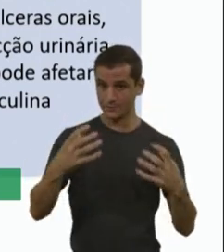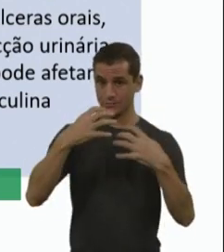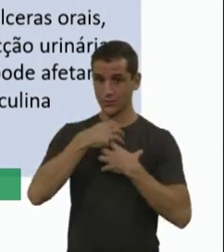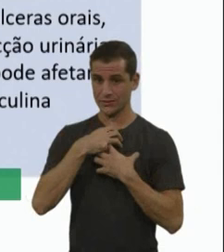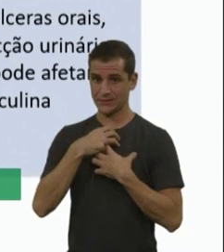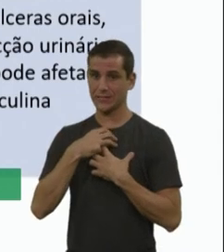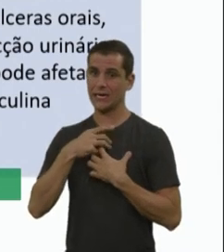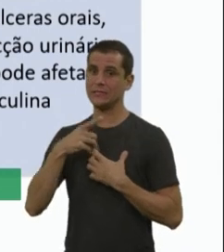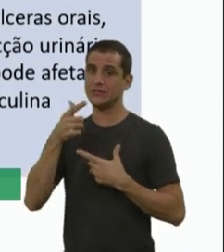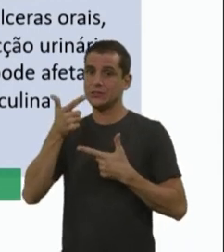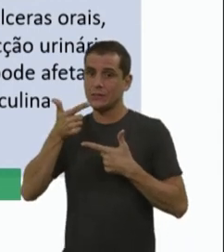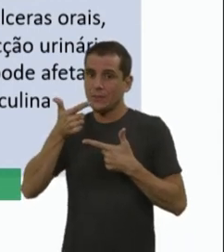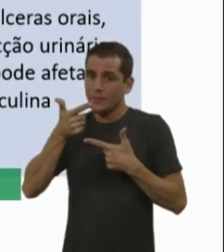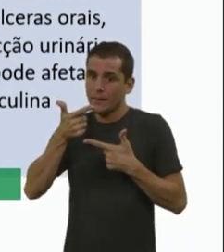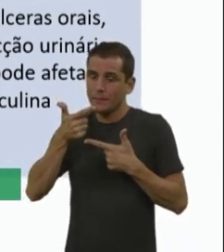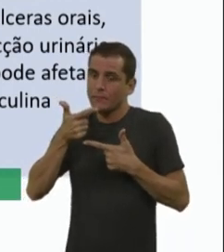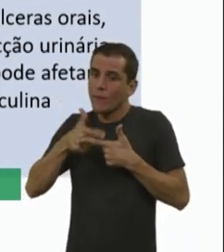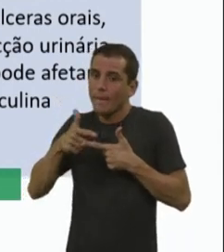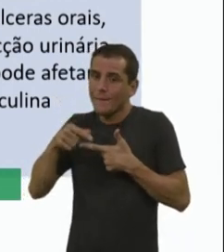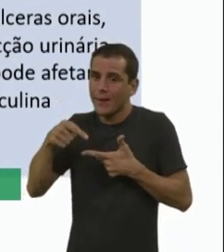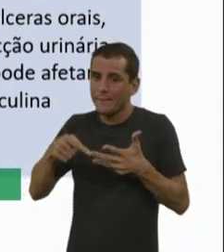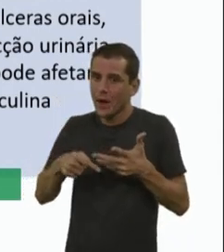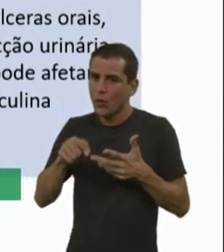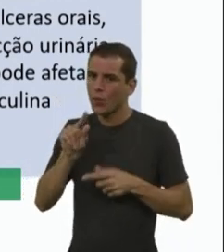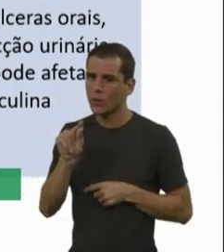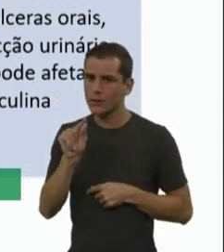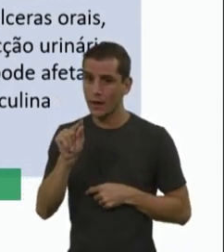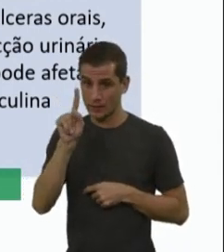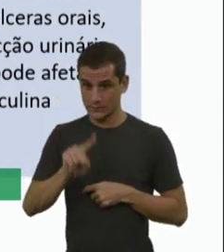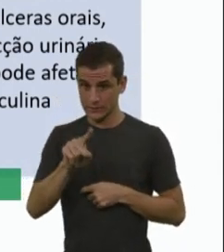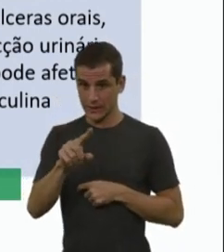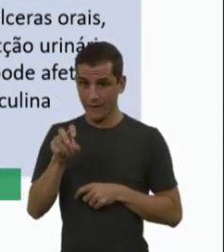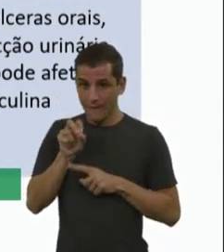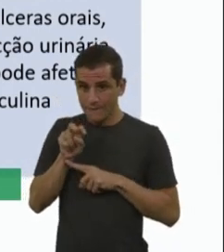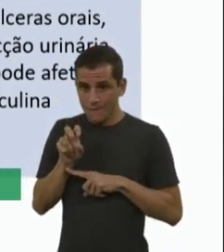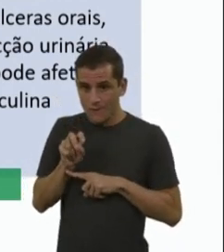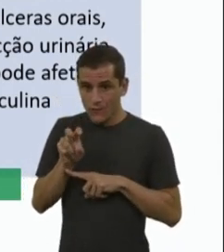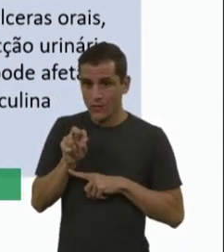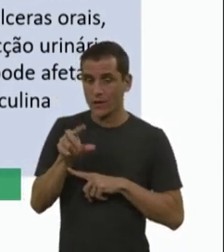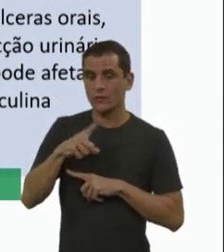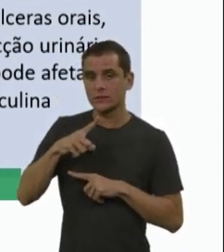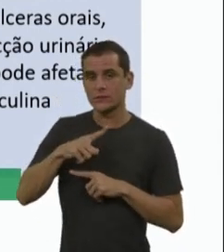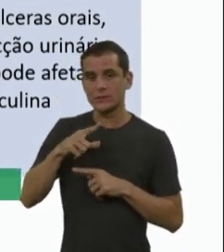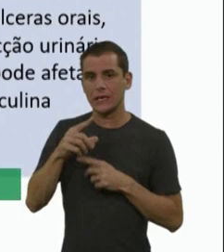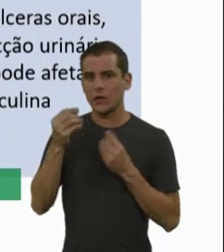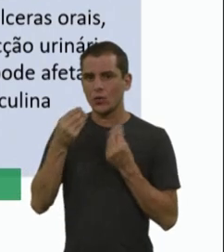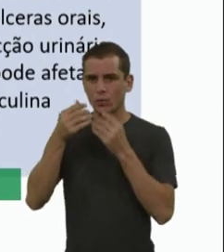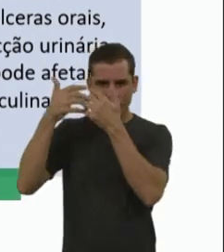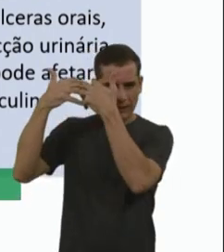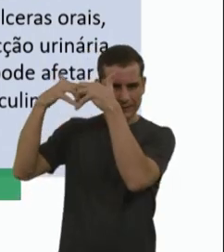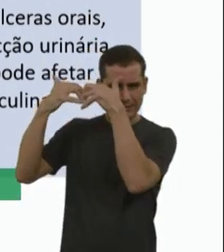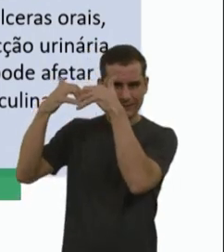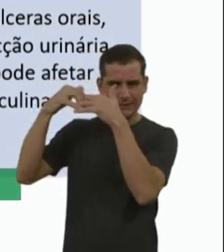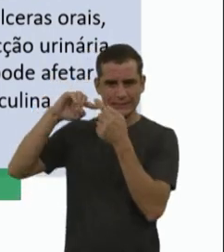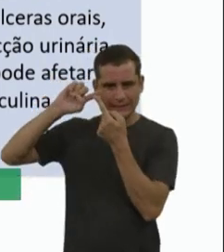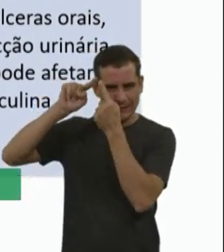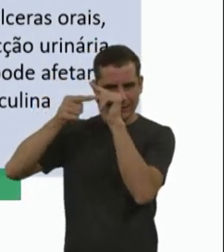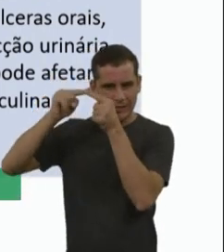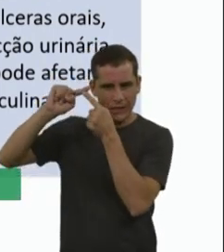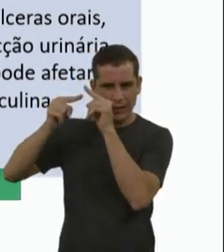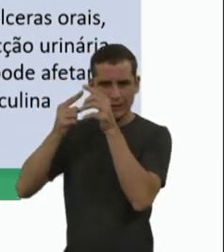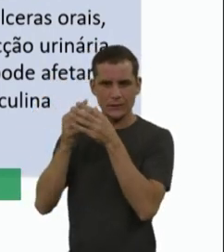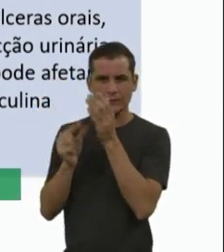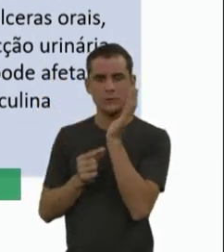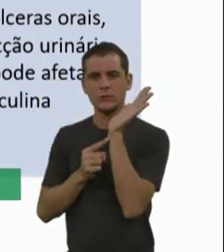anterior da medula? Porque esse vírus, ele tem um tropismo pelos motoneurônios, mas ele também tem um tropismo, né, pelos